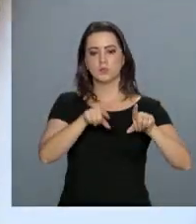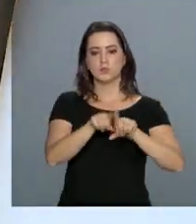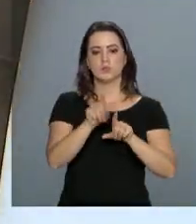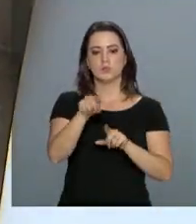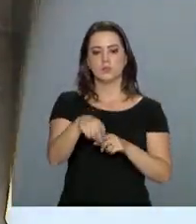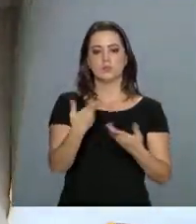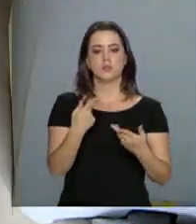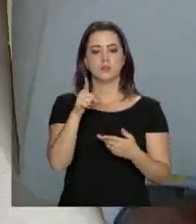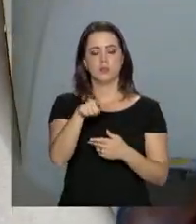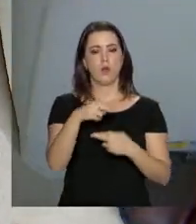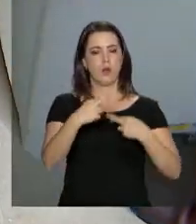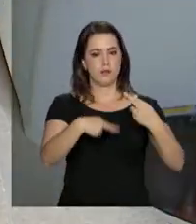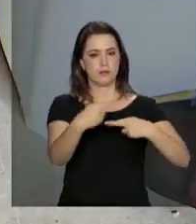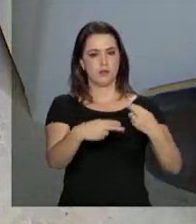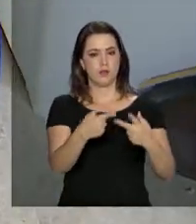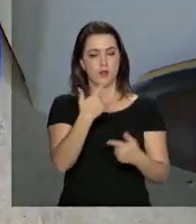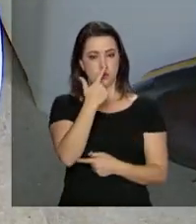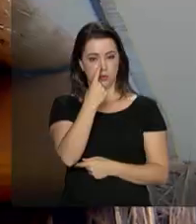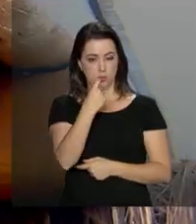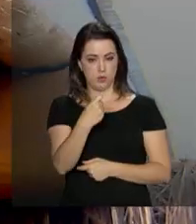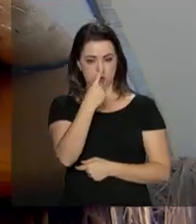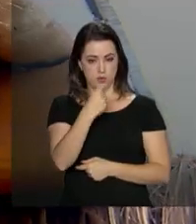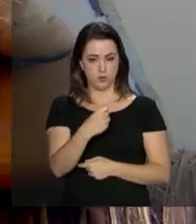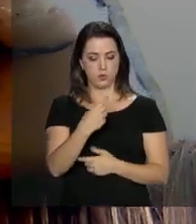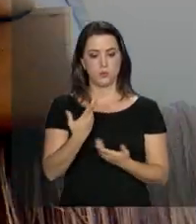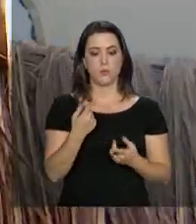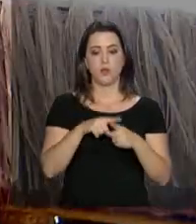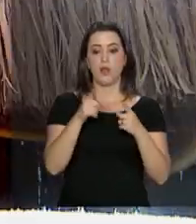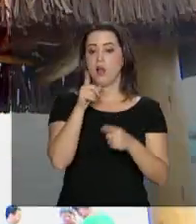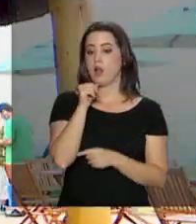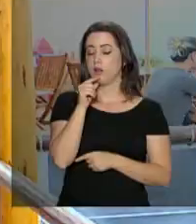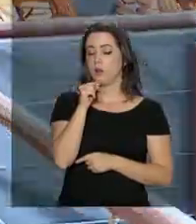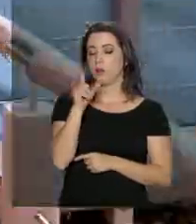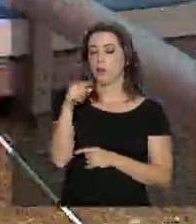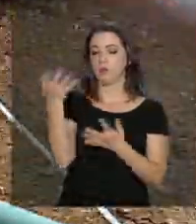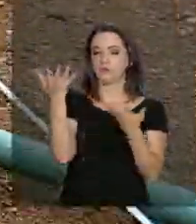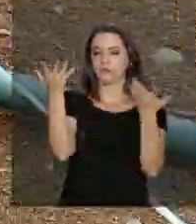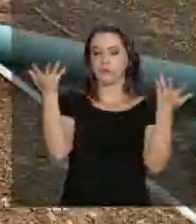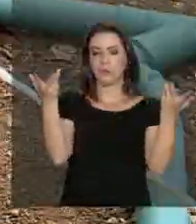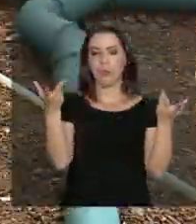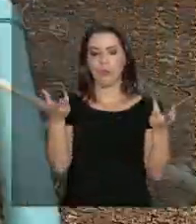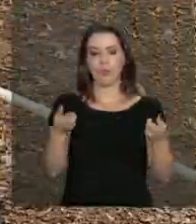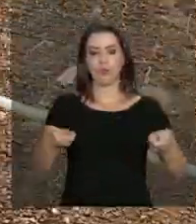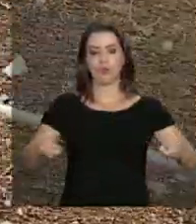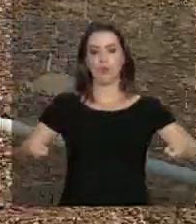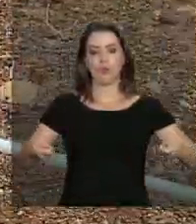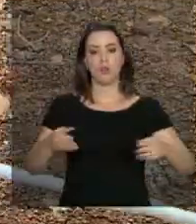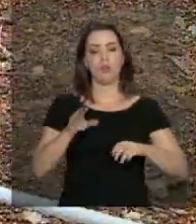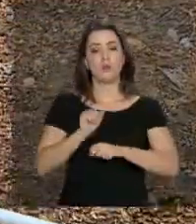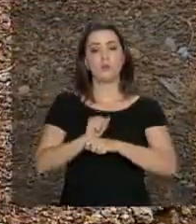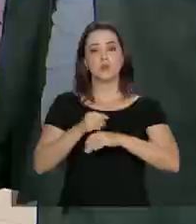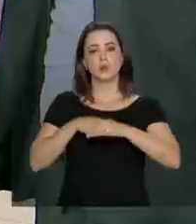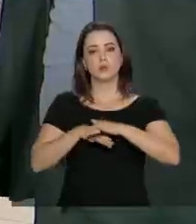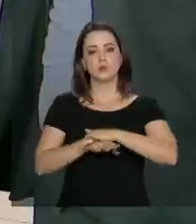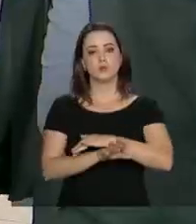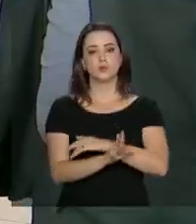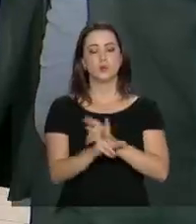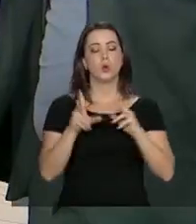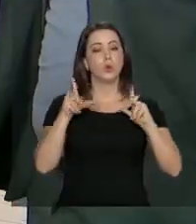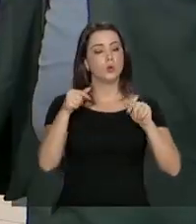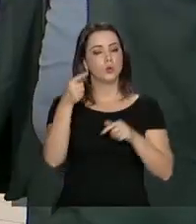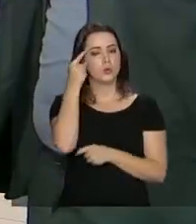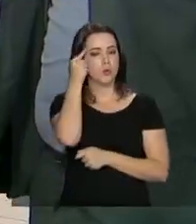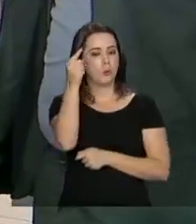um tipo de reciclagem do lixo orgânico. Já a água é captada e armazenada quando chove. Tudo